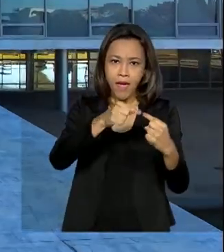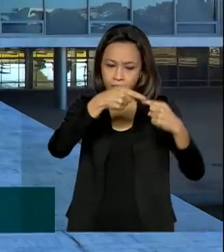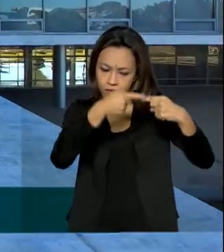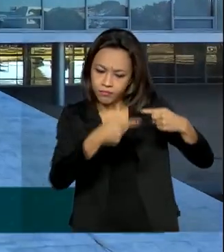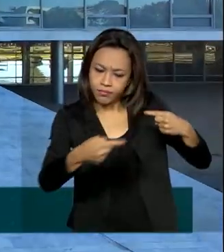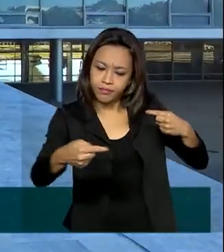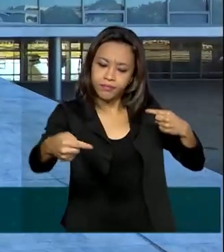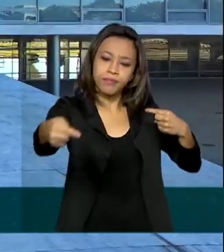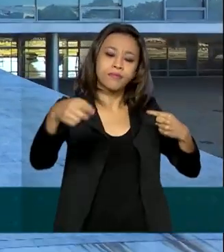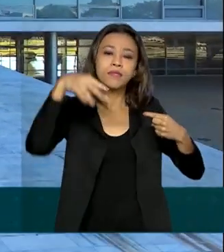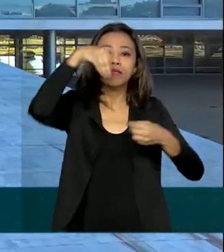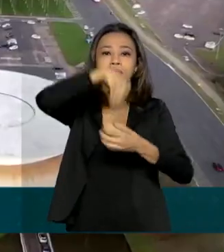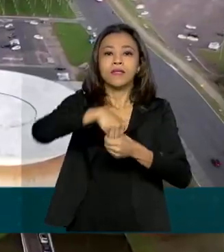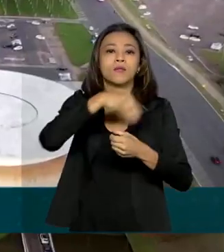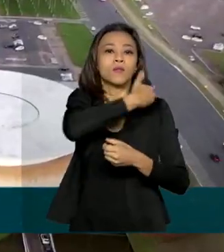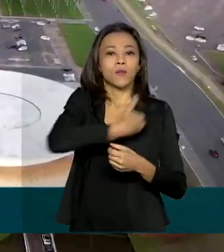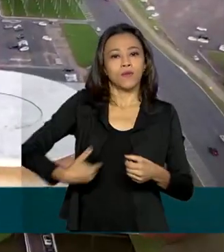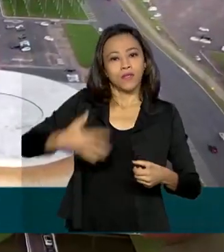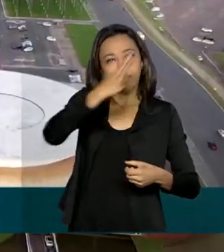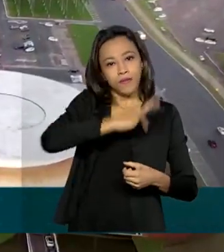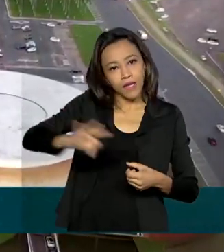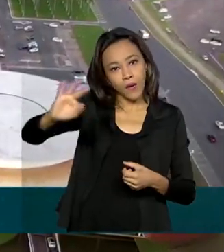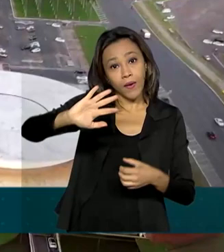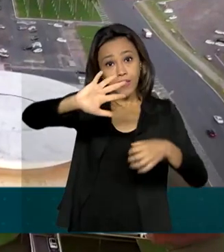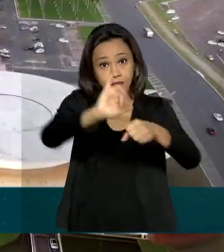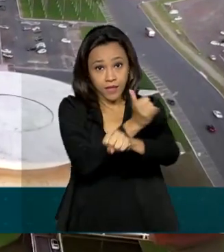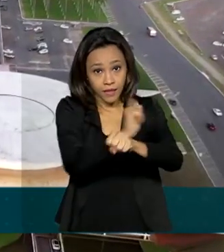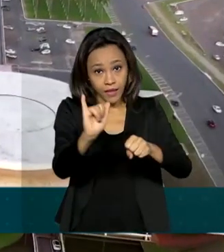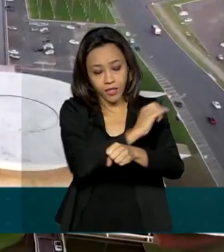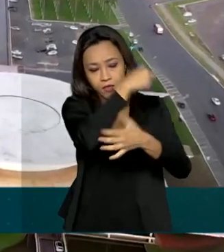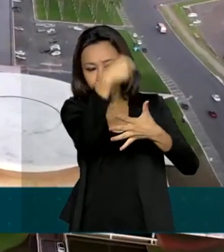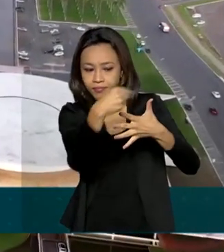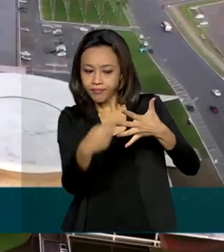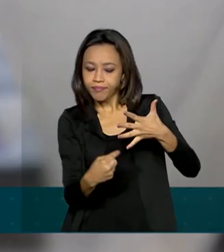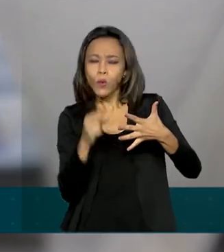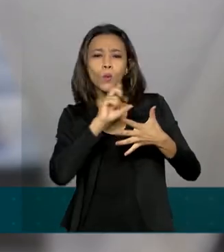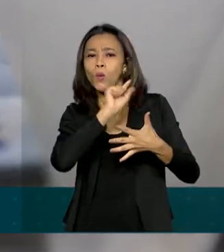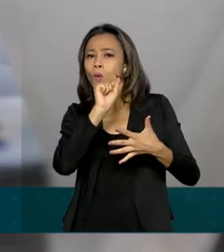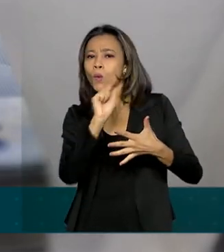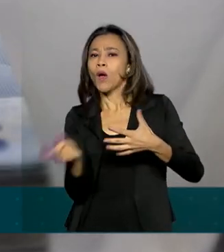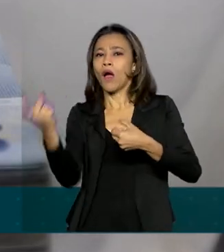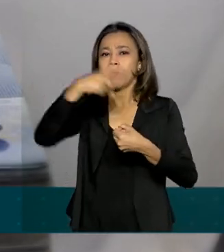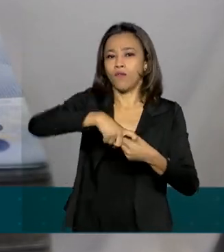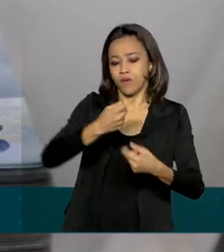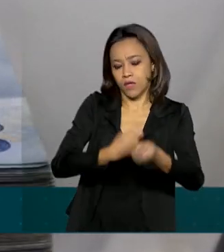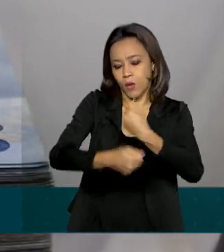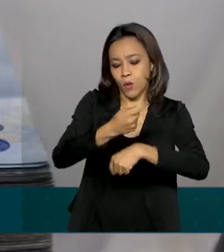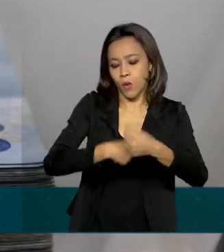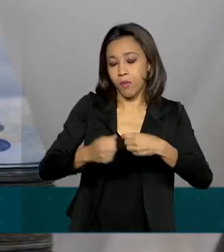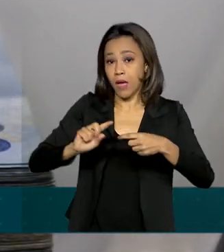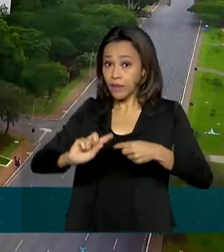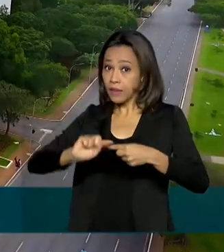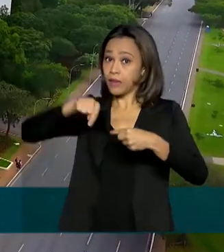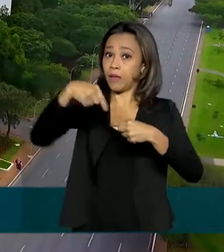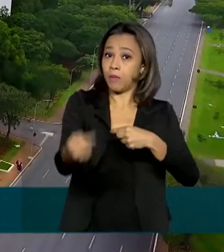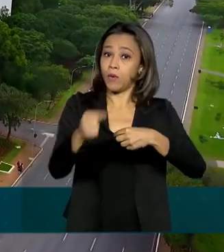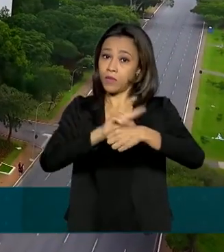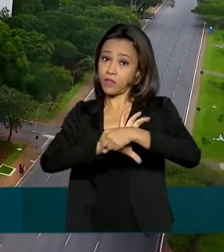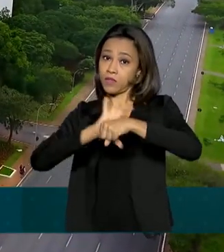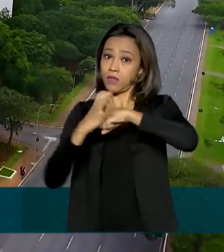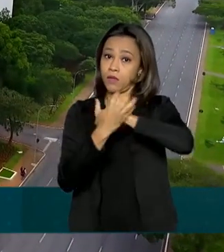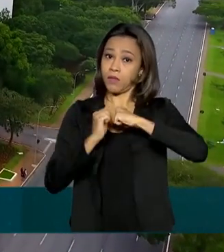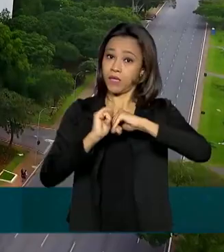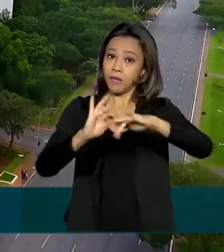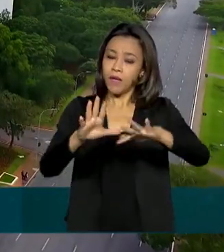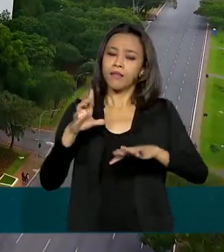administração pública federal. A estratégia, que começa pela retomada econômica após a pandemia, contou